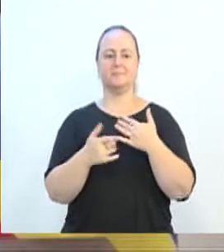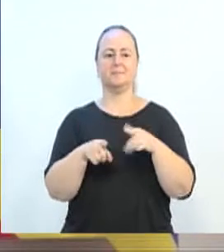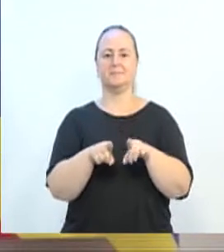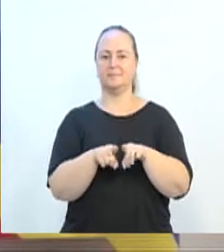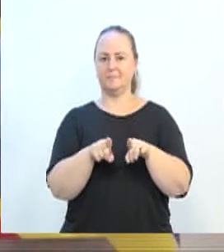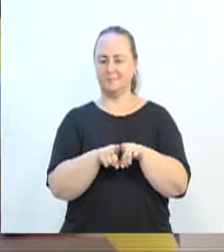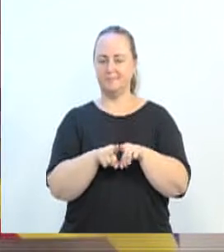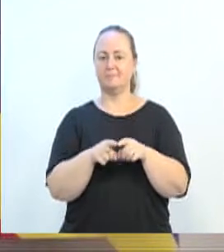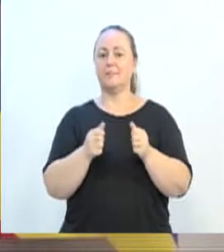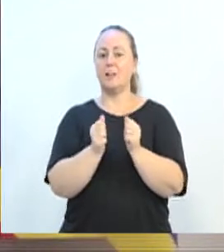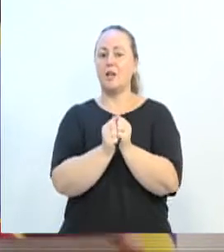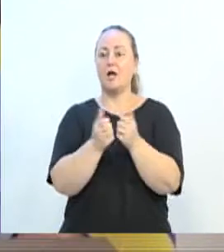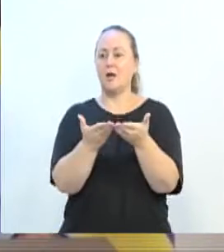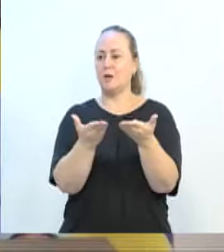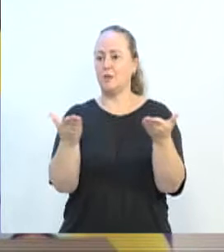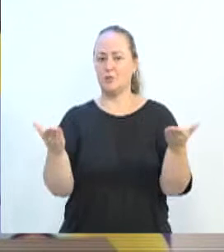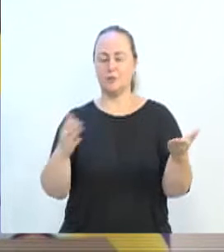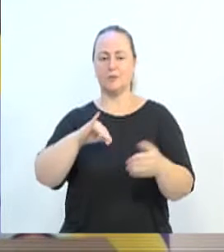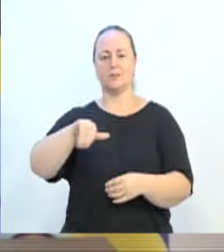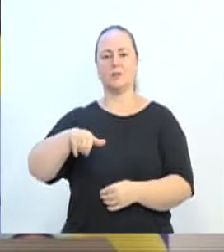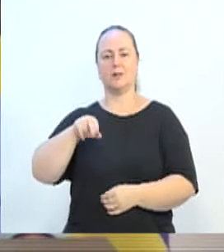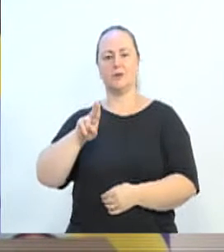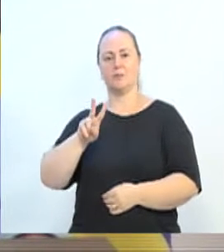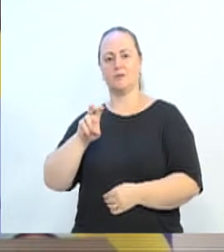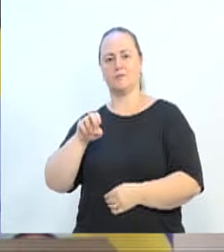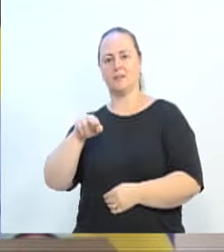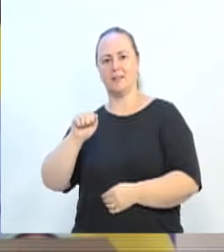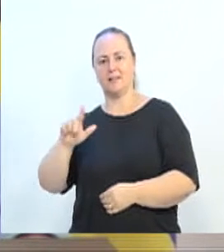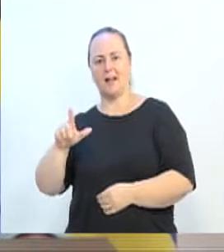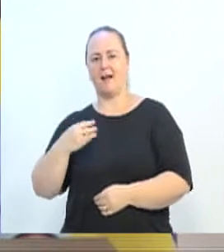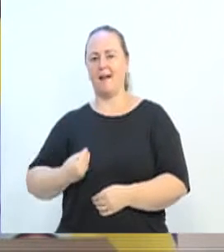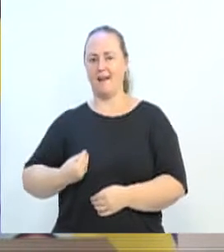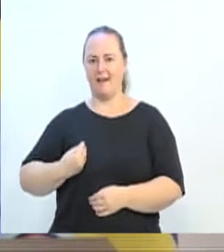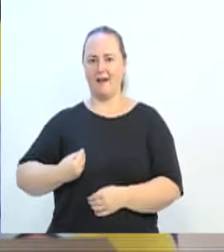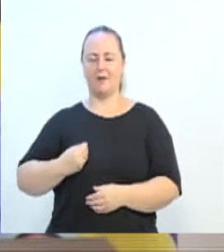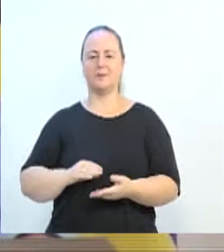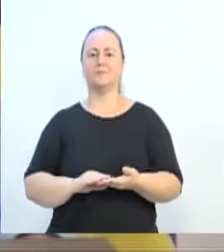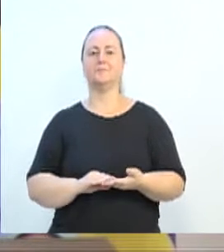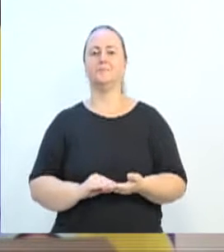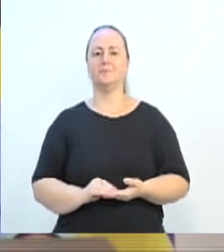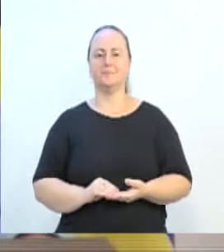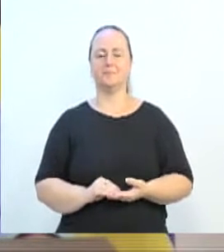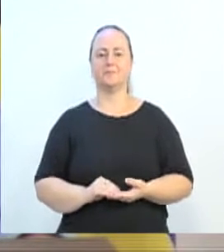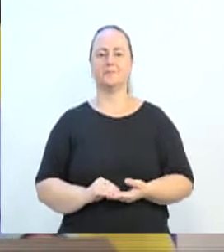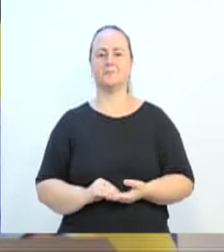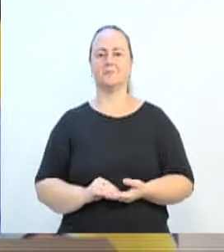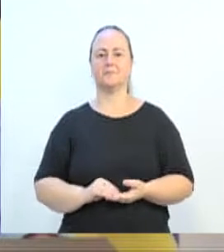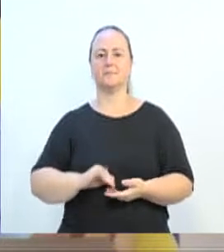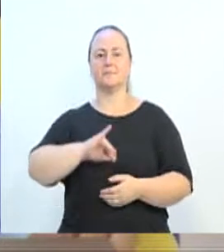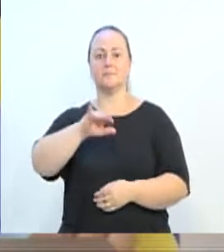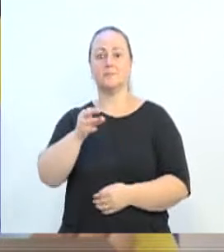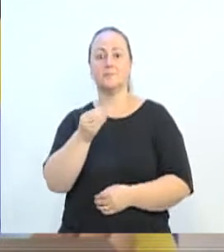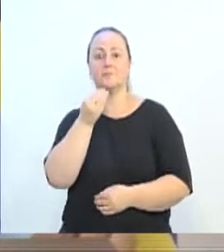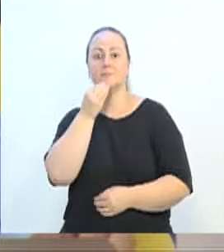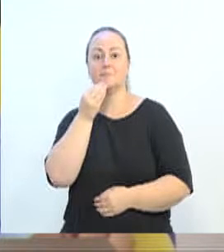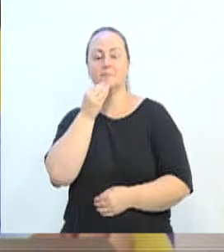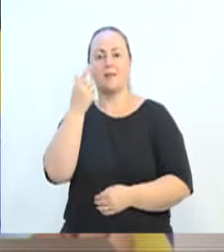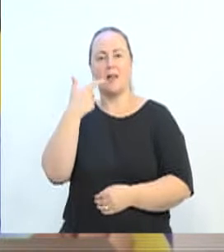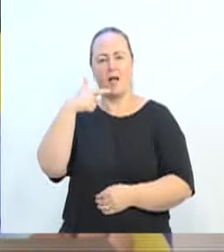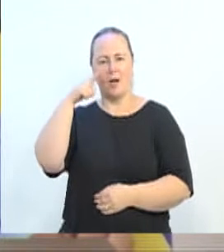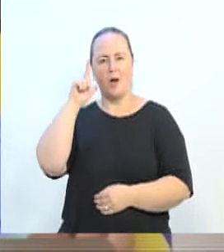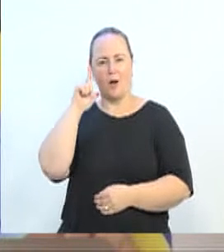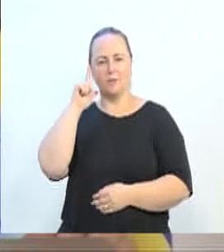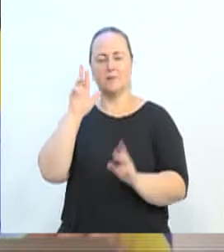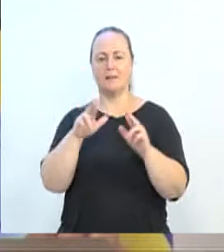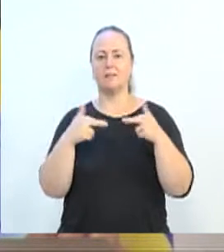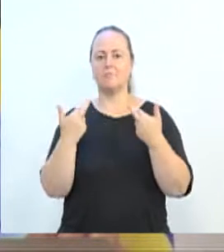também aqui na plateia, cumprimentar o Juvenal que está aqui nos acompanhando. Tivemos a oportunidade de ontem de noite, uma